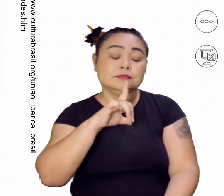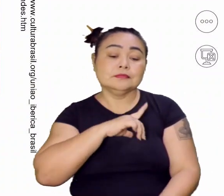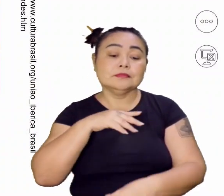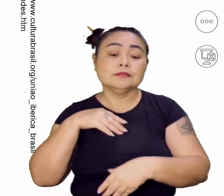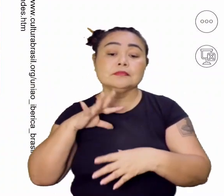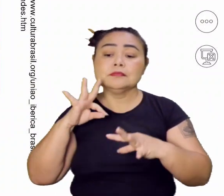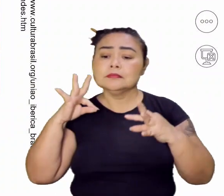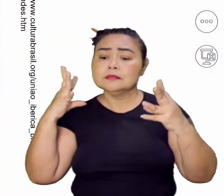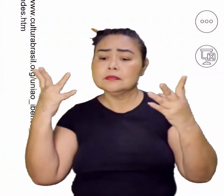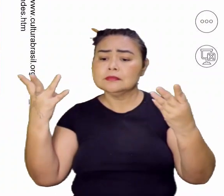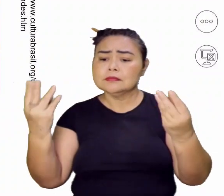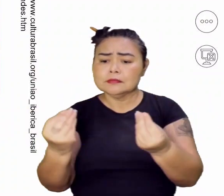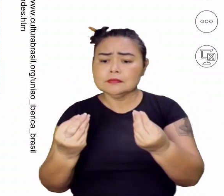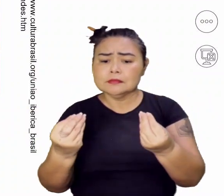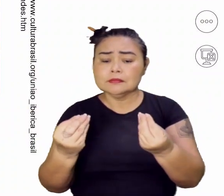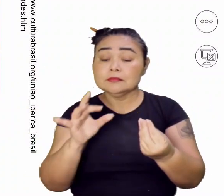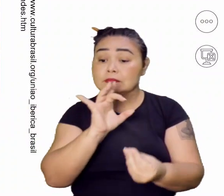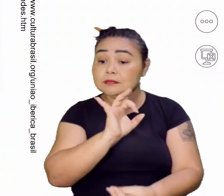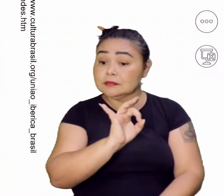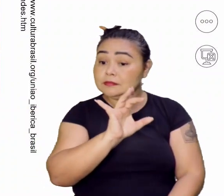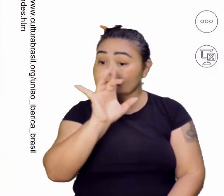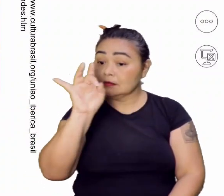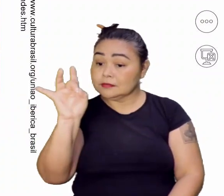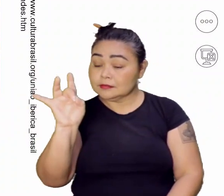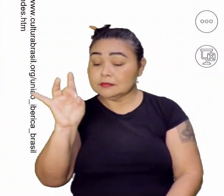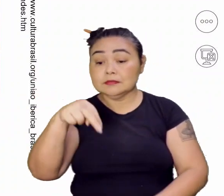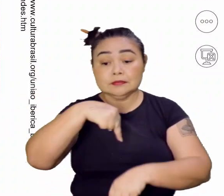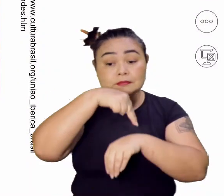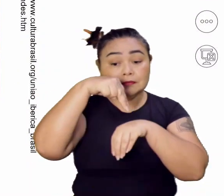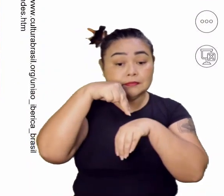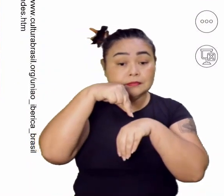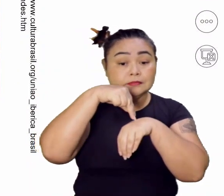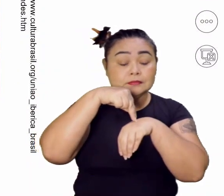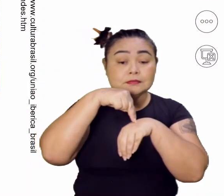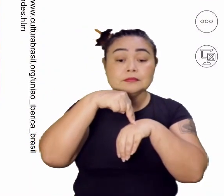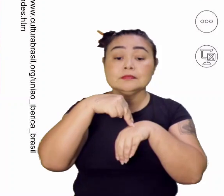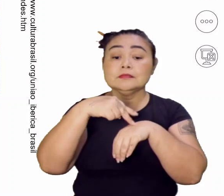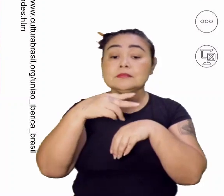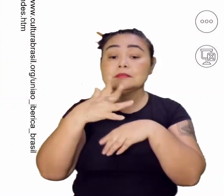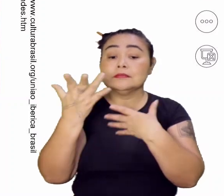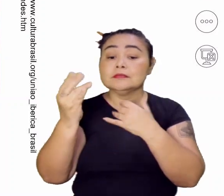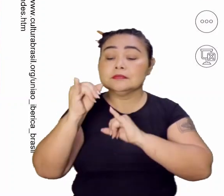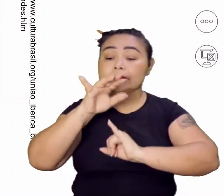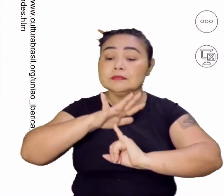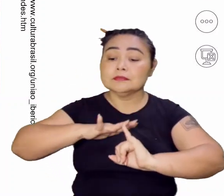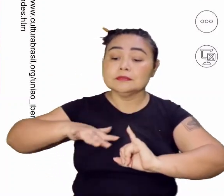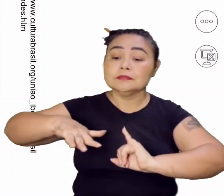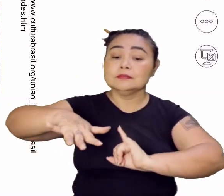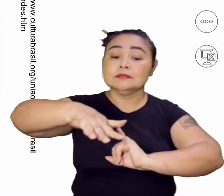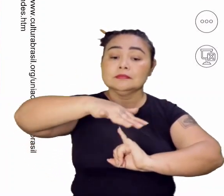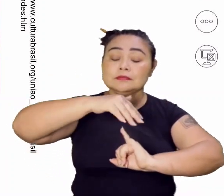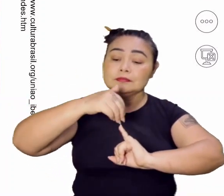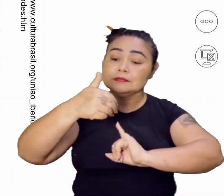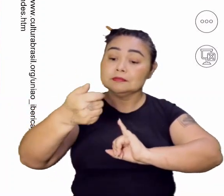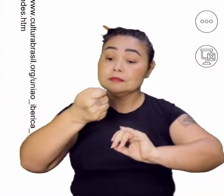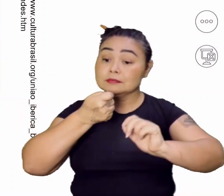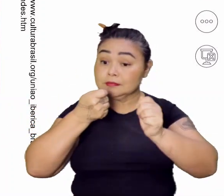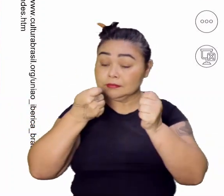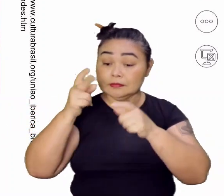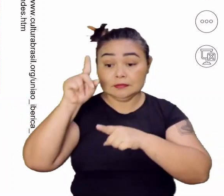total controle, cada um tinha a sua nação. Então, as ilhas do Atlântico sendo controlada,